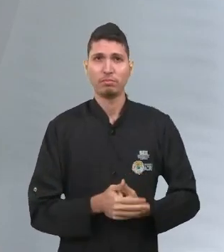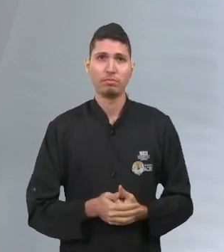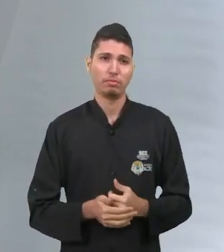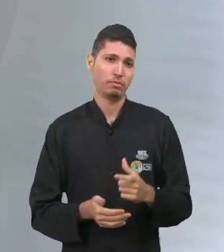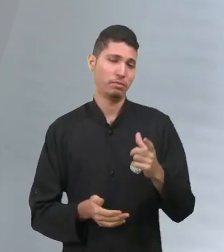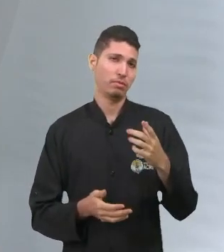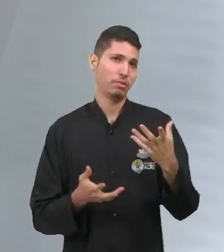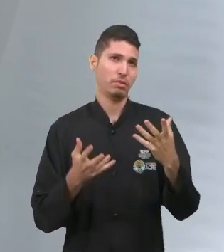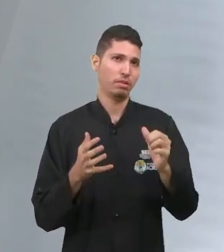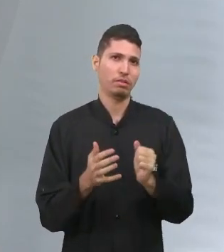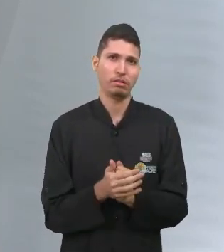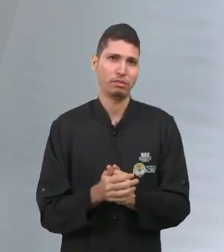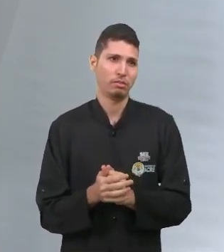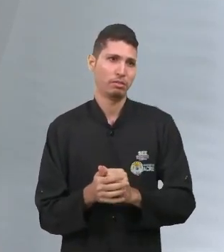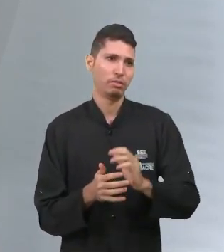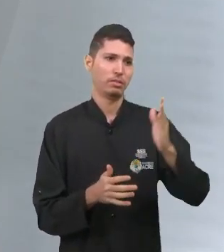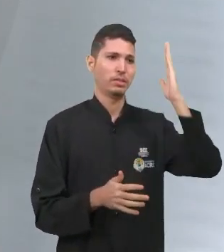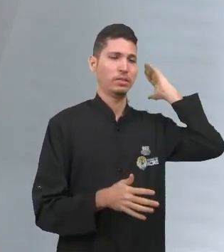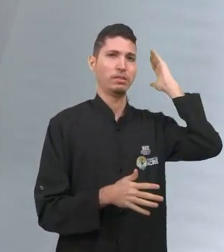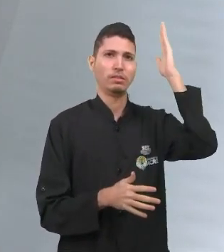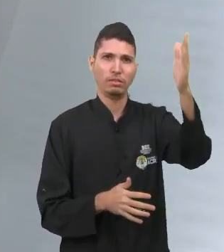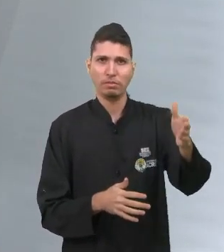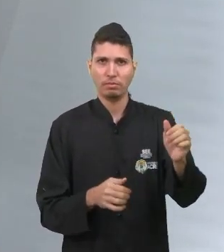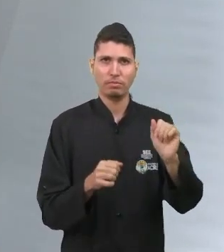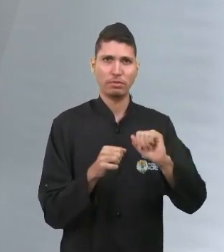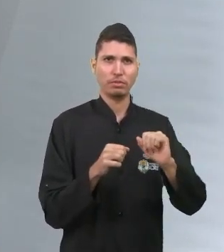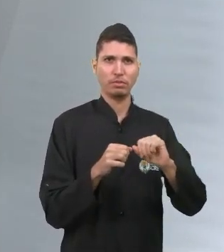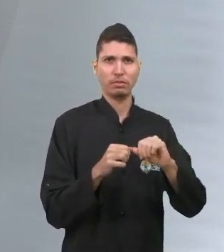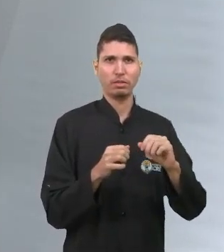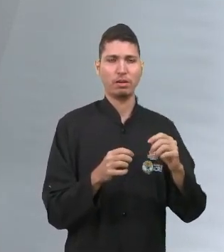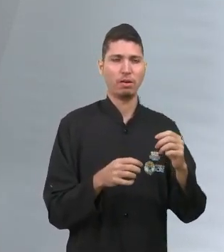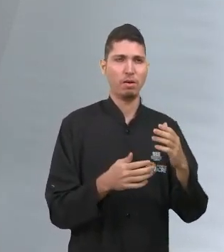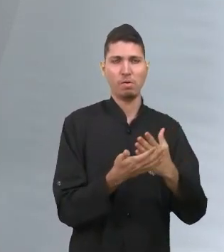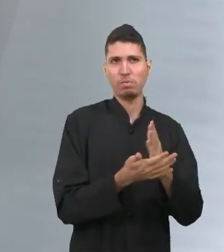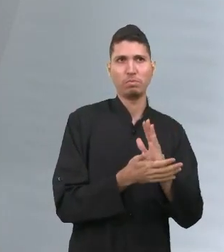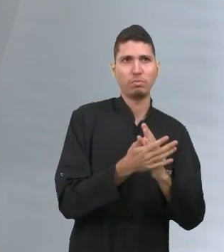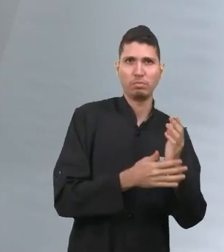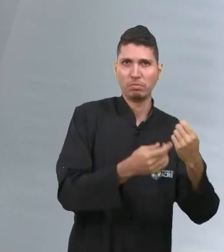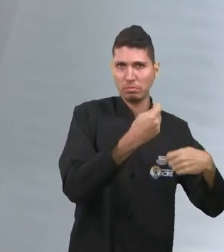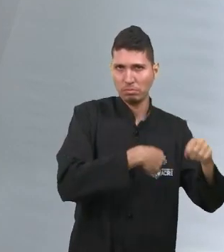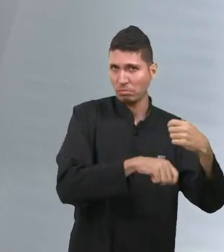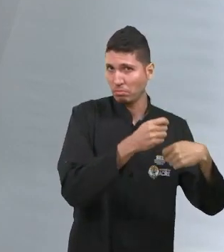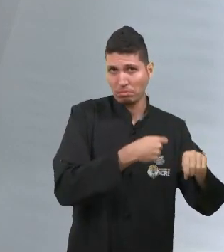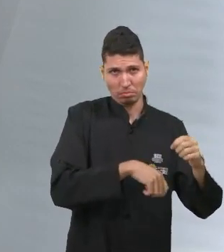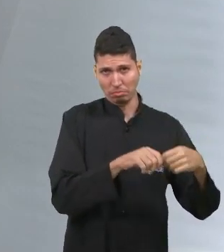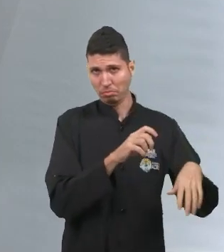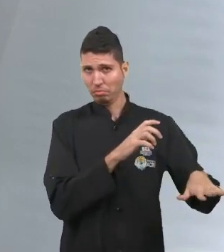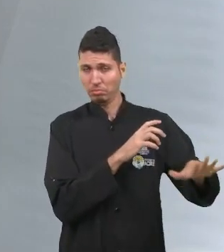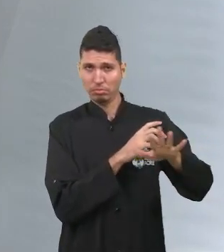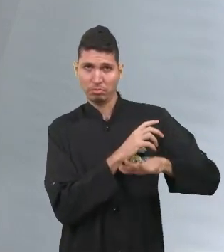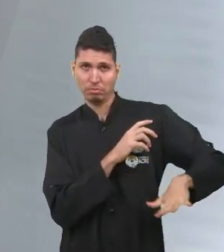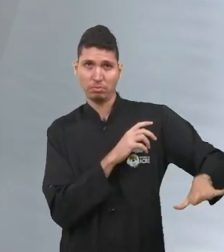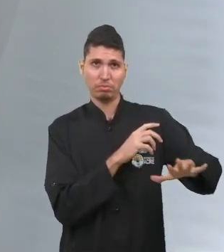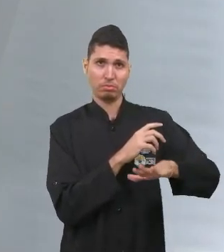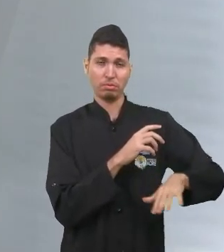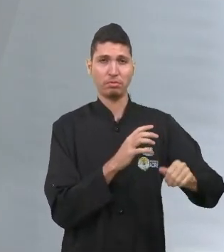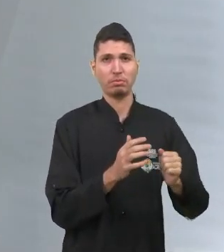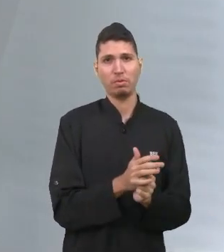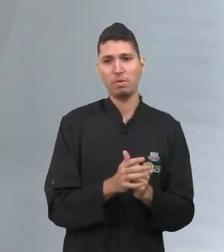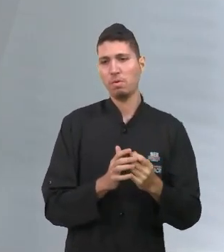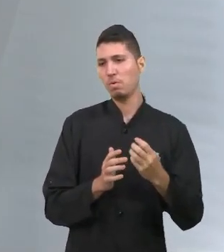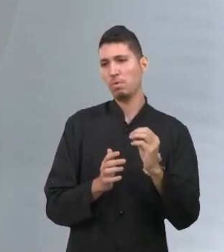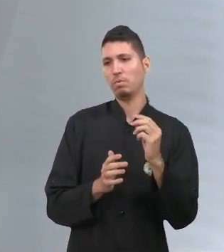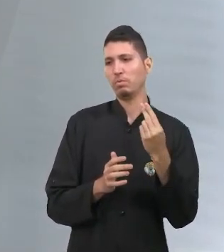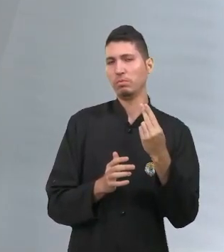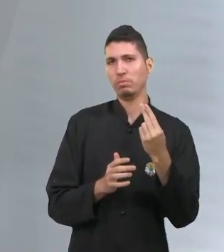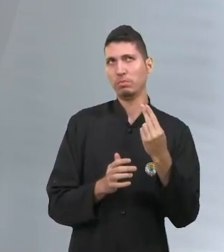abrir um próprio negócio, de repente você gosta muito dessa área da zona rural e